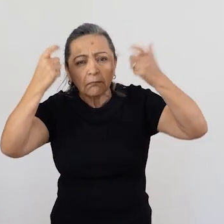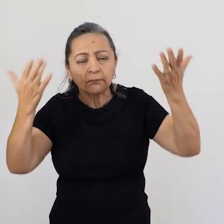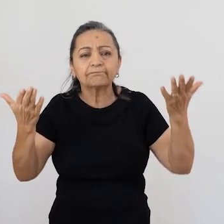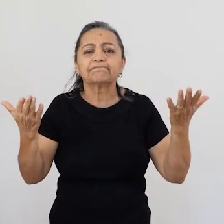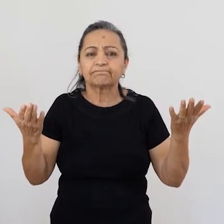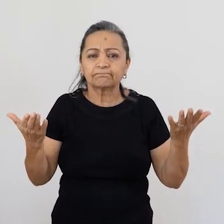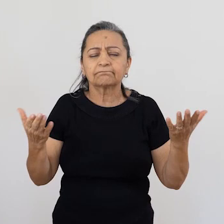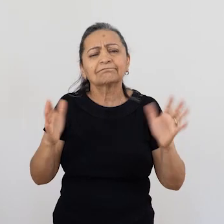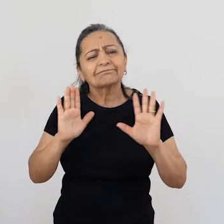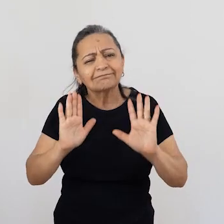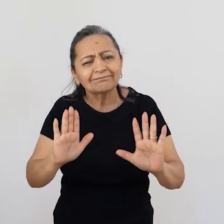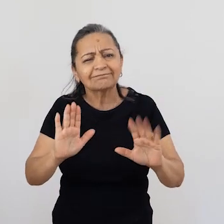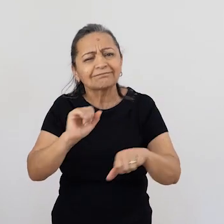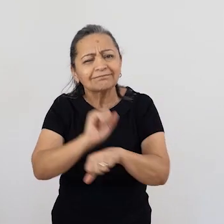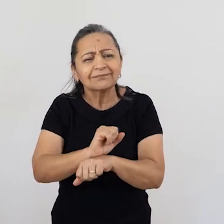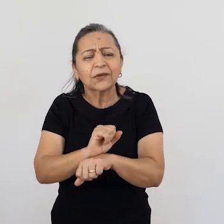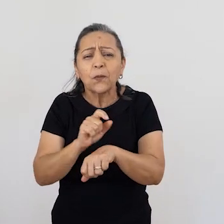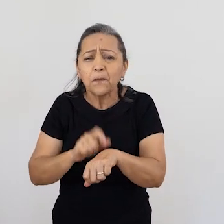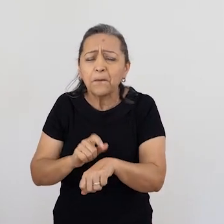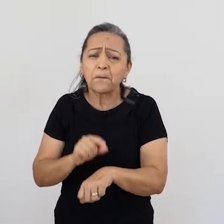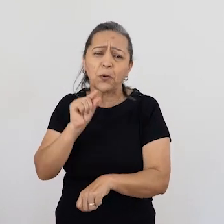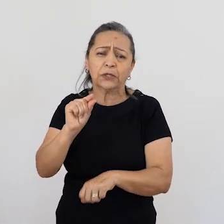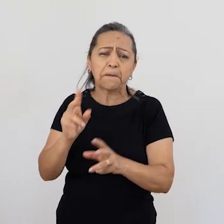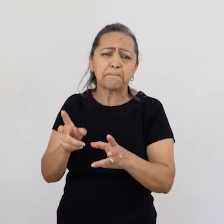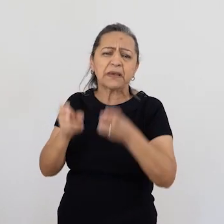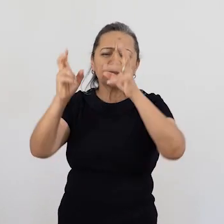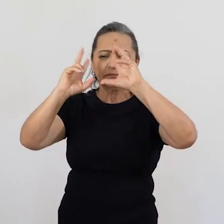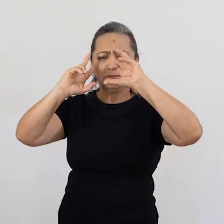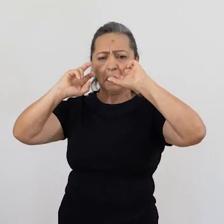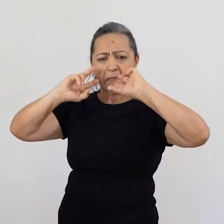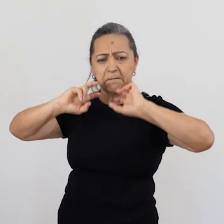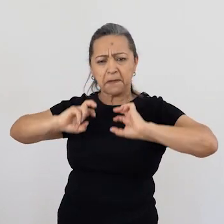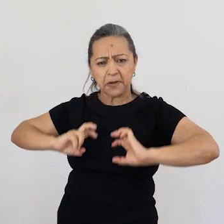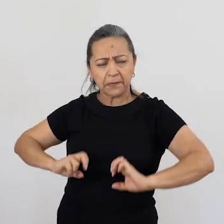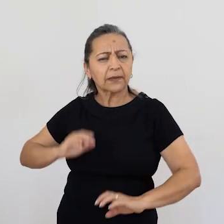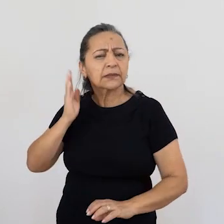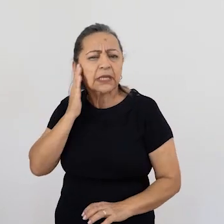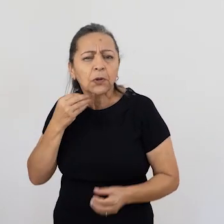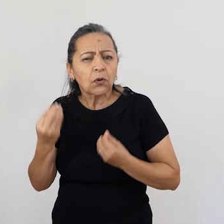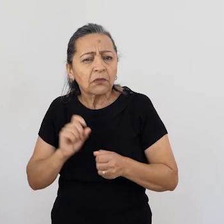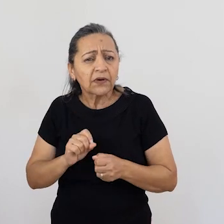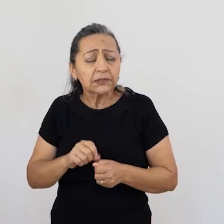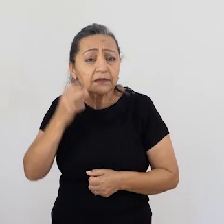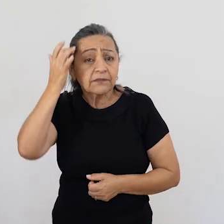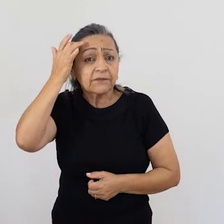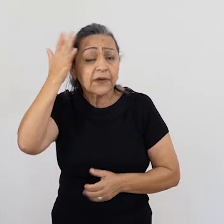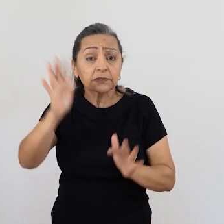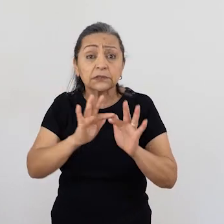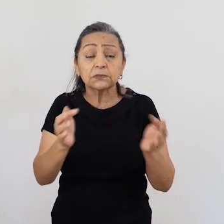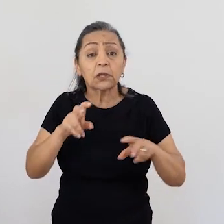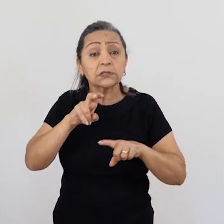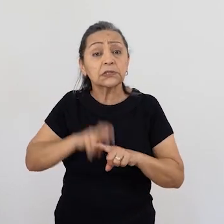se você está preocupado, se permita um estado de percepção de você. Sabe como você faz?